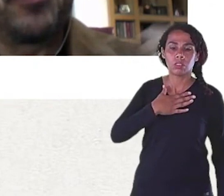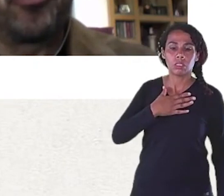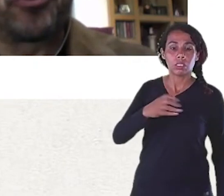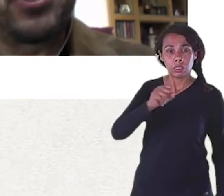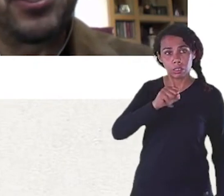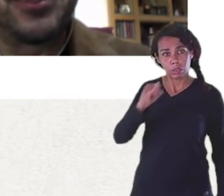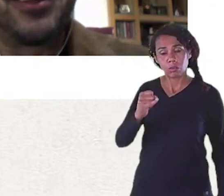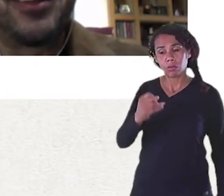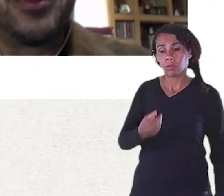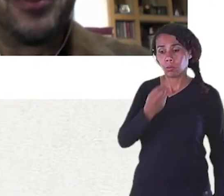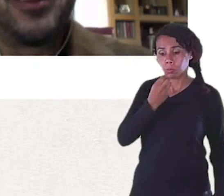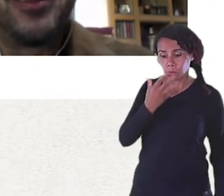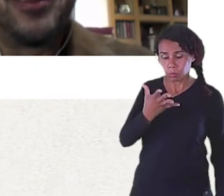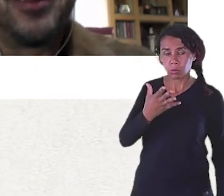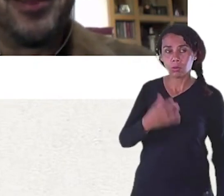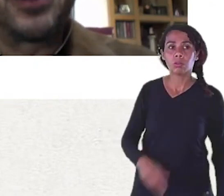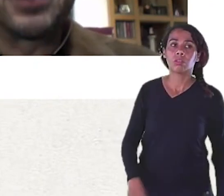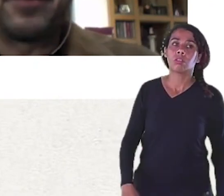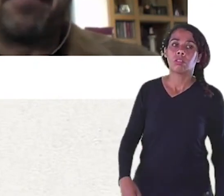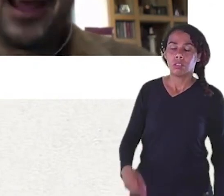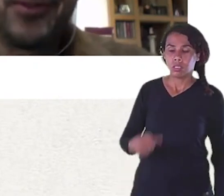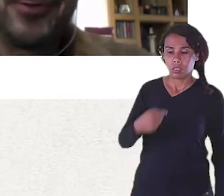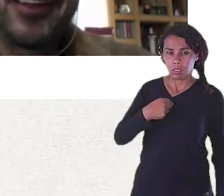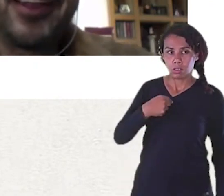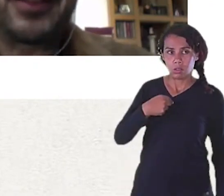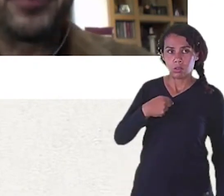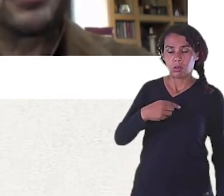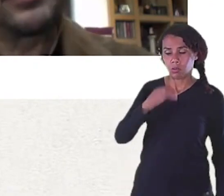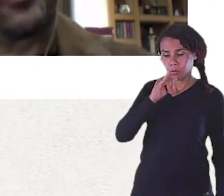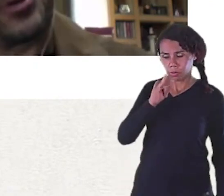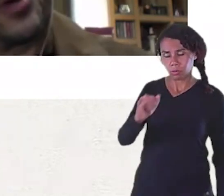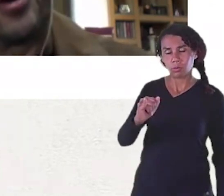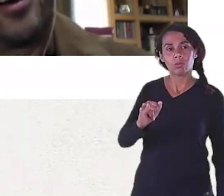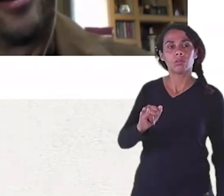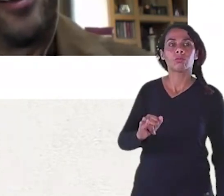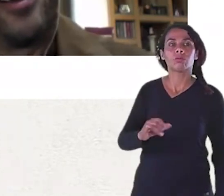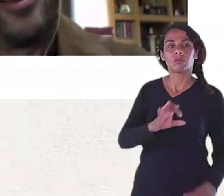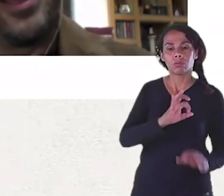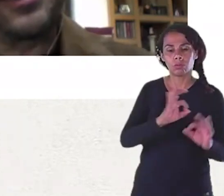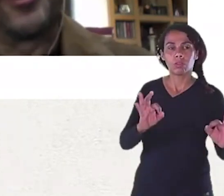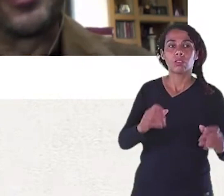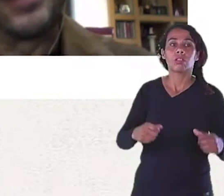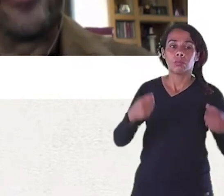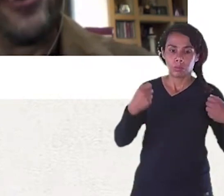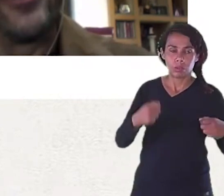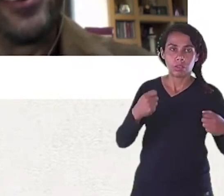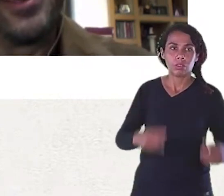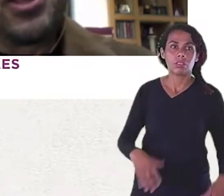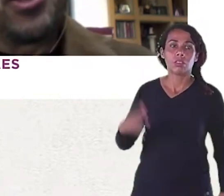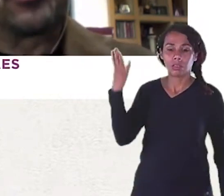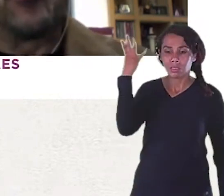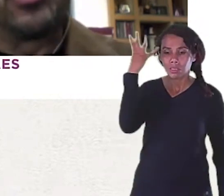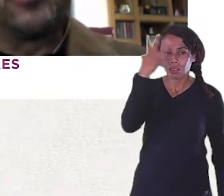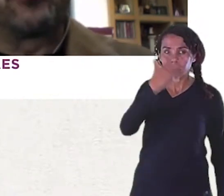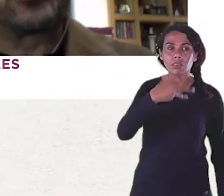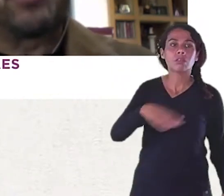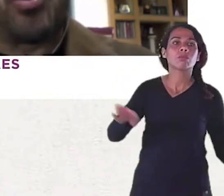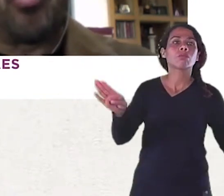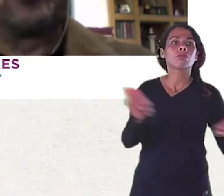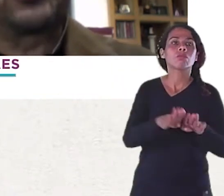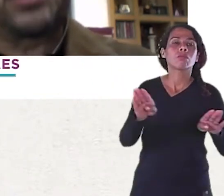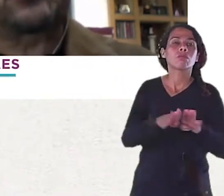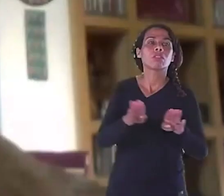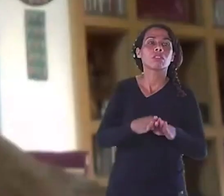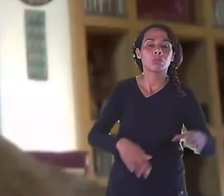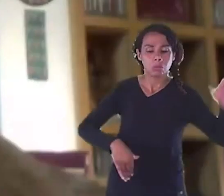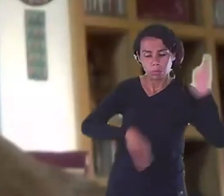Depois você tem que ir Para o ortopedista Ele tem que ser belo E também tem que ser funcional Esse que o nosso desafio Eu tenho um livro Que